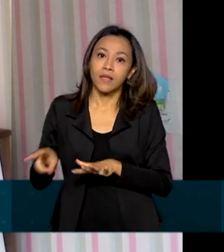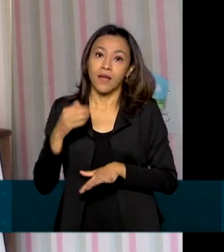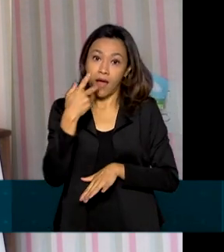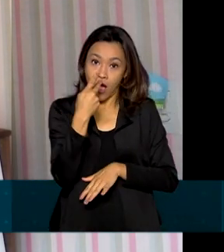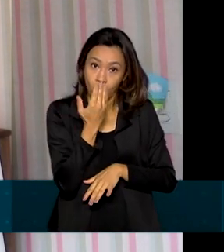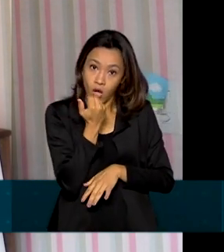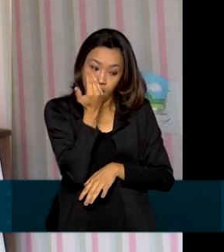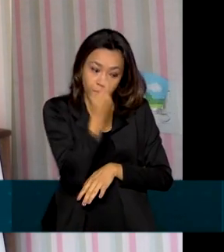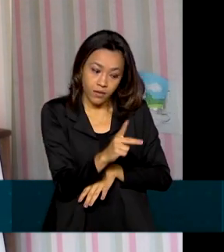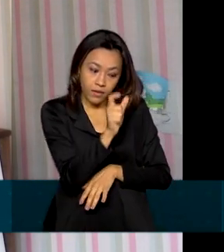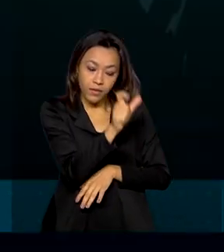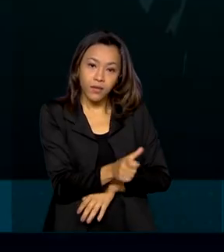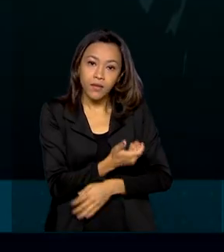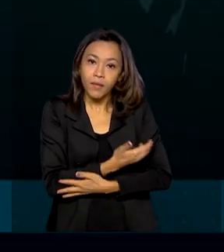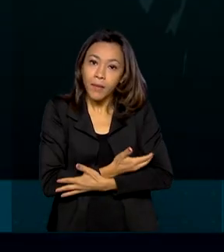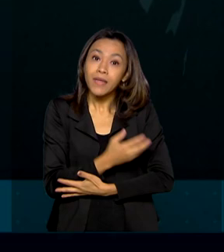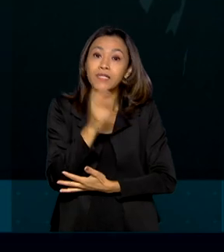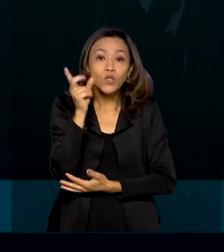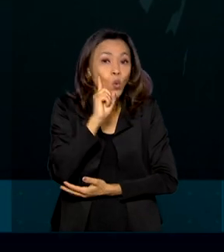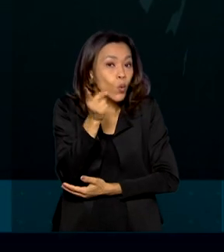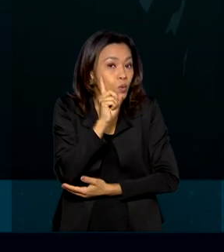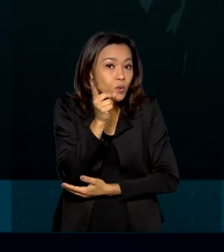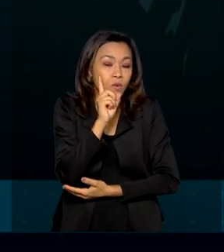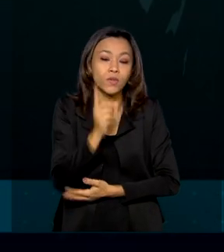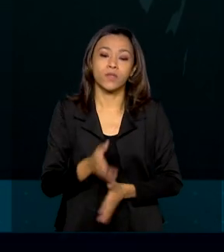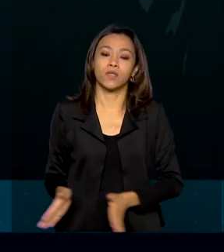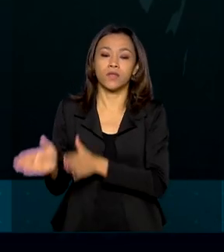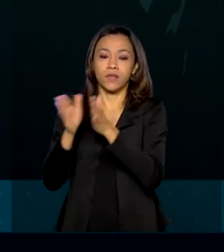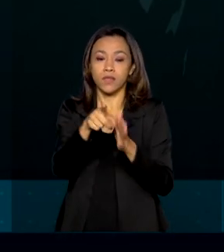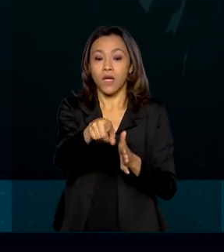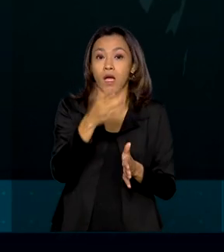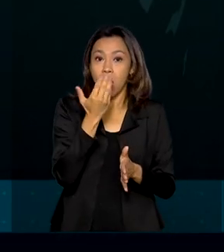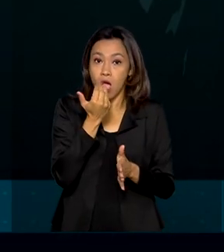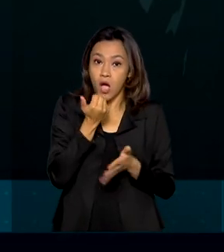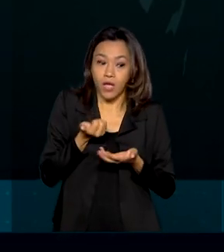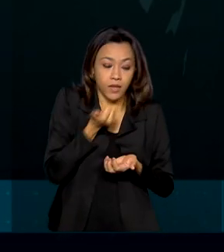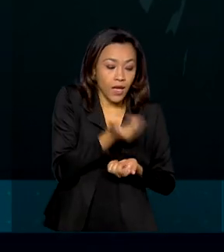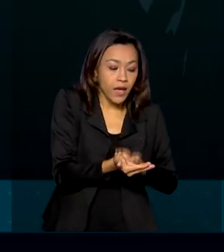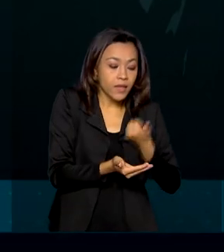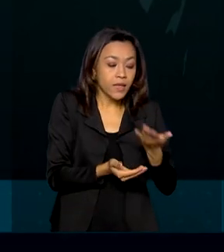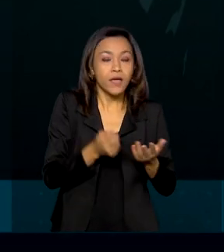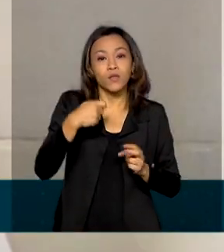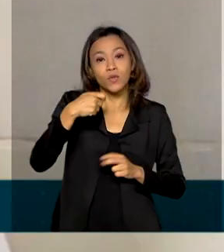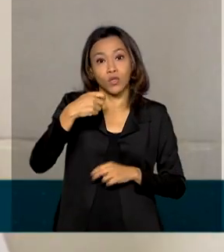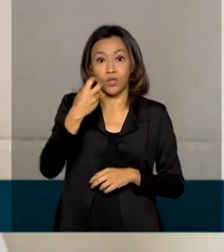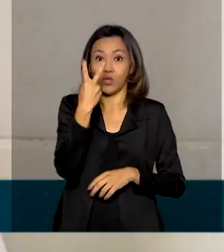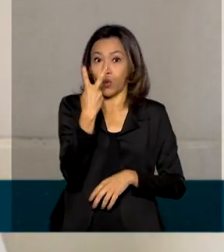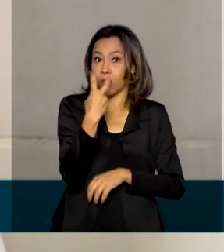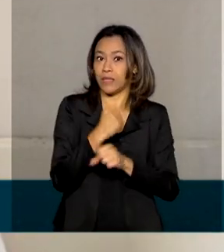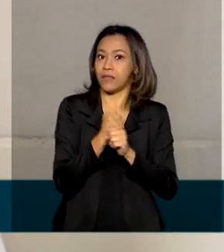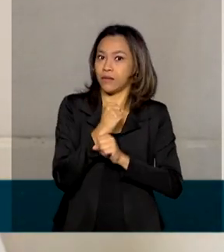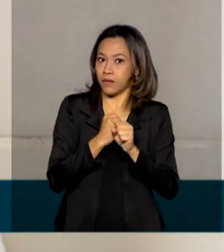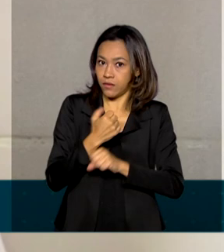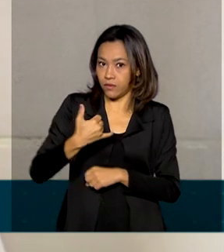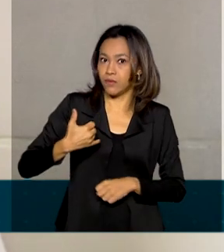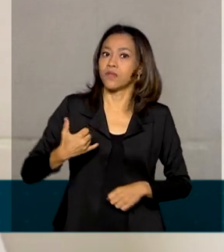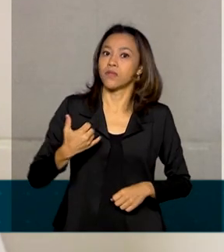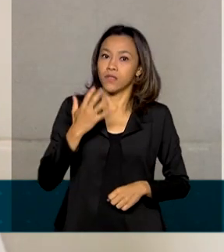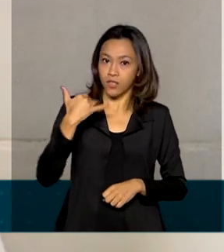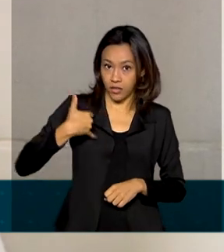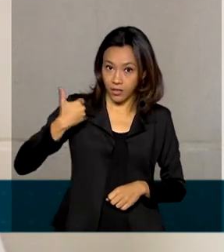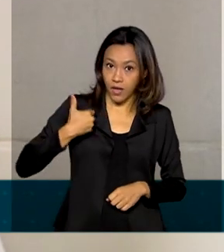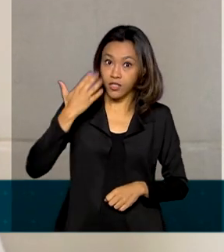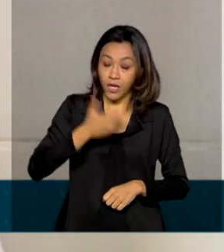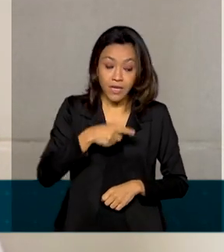dela a gente faz todos os dias. Os alimentos oferecidos nos primeiros dois anos de vida têm um papel decisivo para o